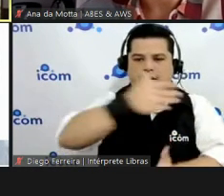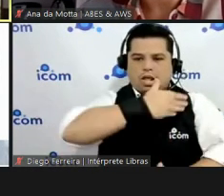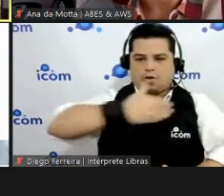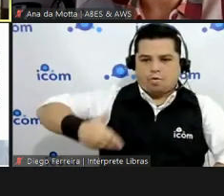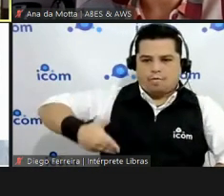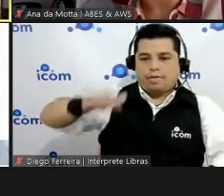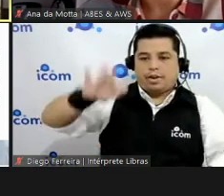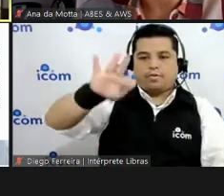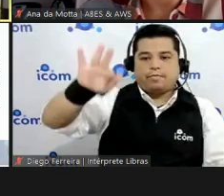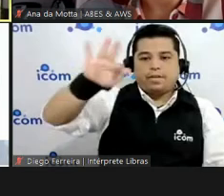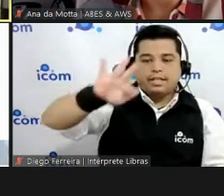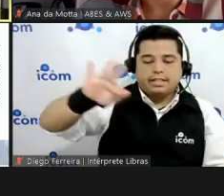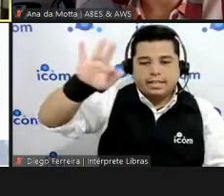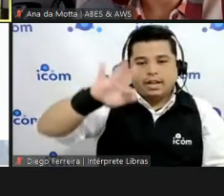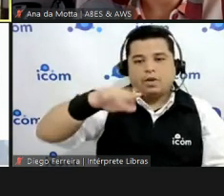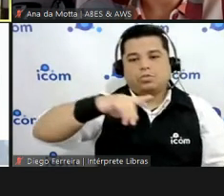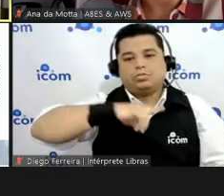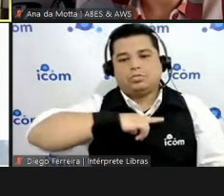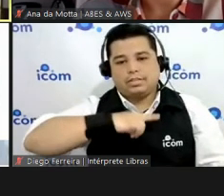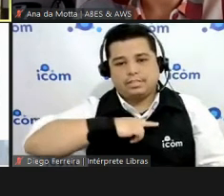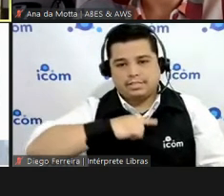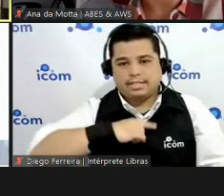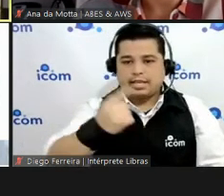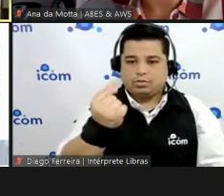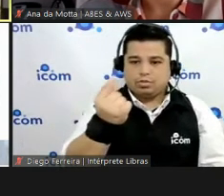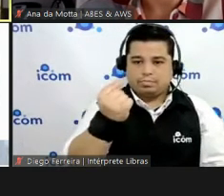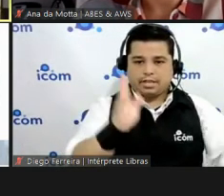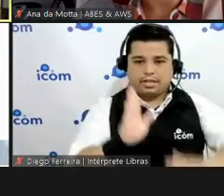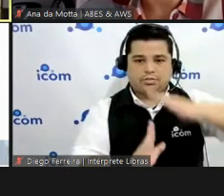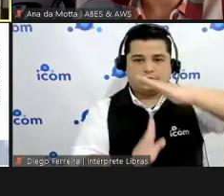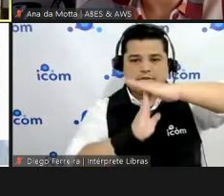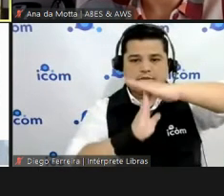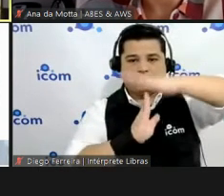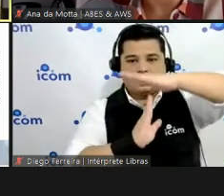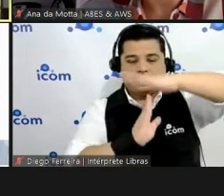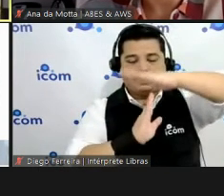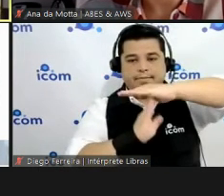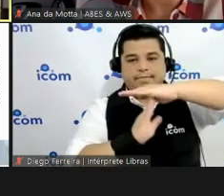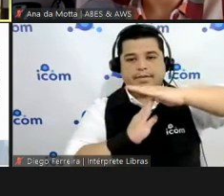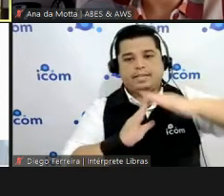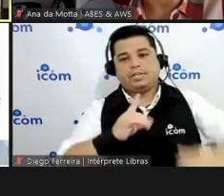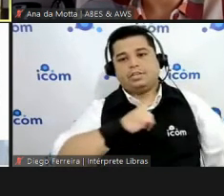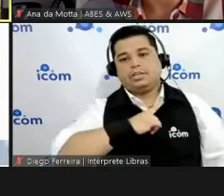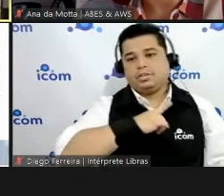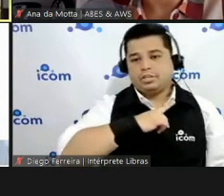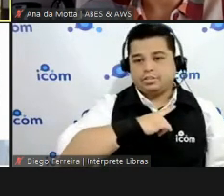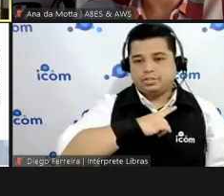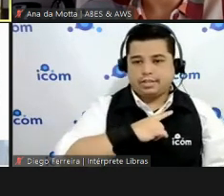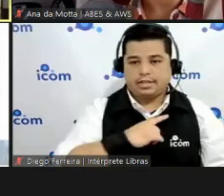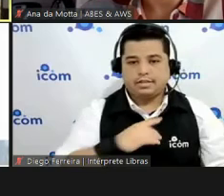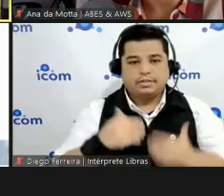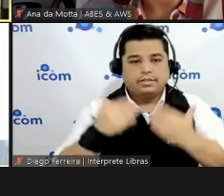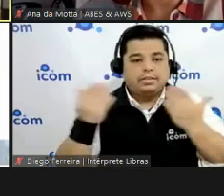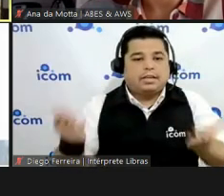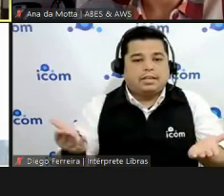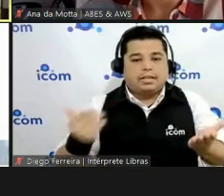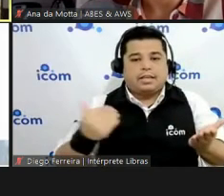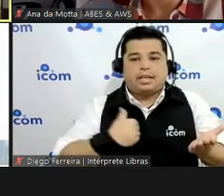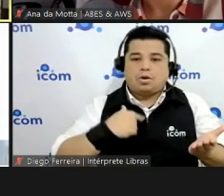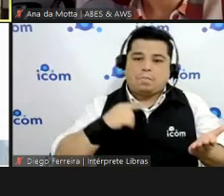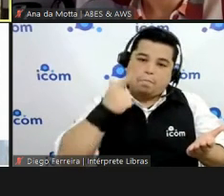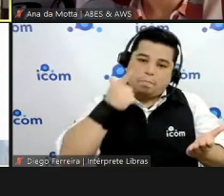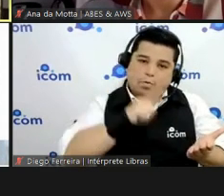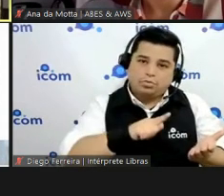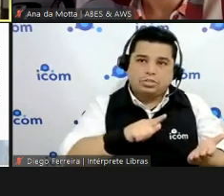governo federal beleza temos lá então os preços máximos se eu tenho um preço máximo o que que eu posso me citar por exemplo o maior desconto